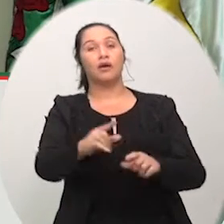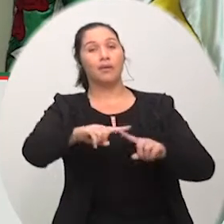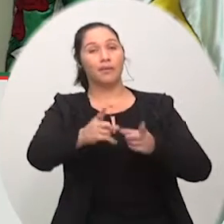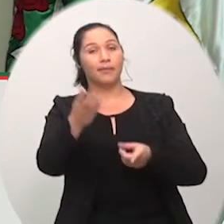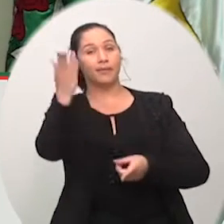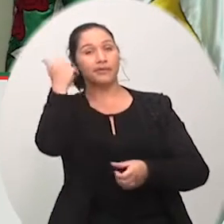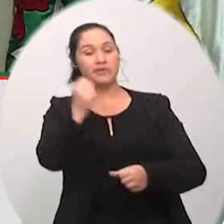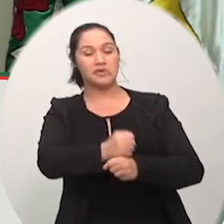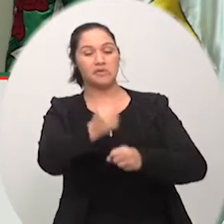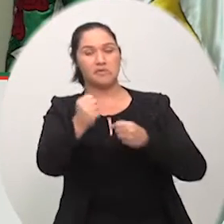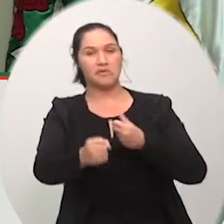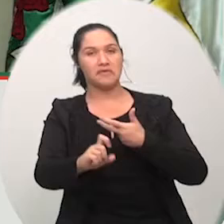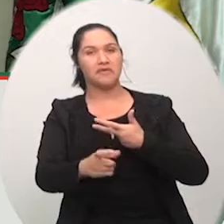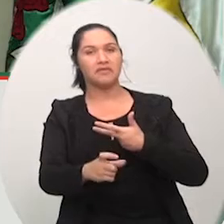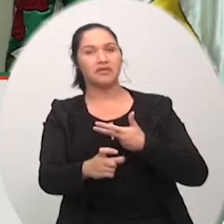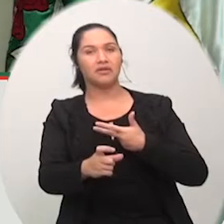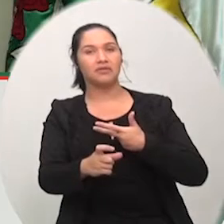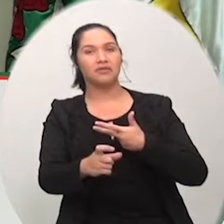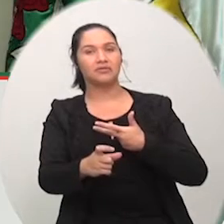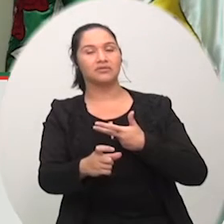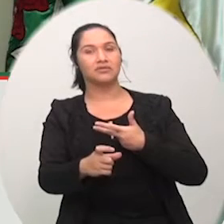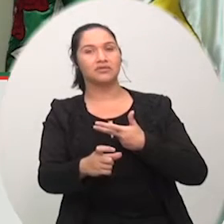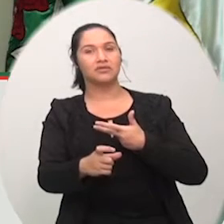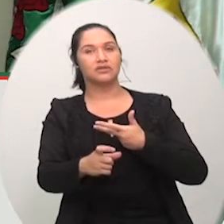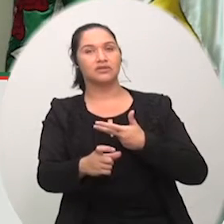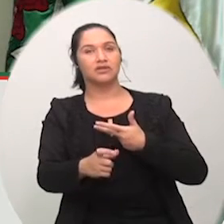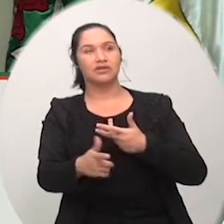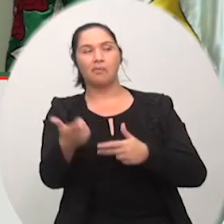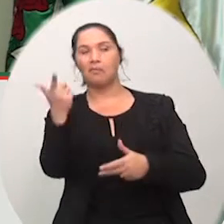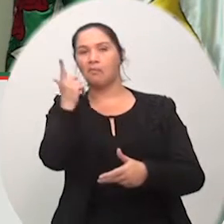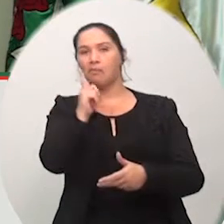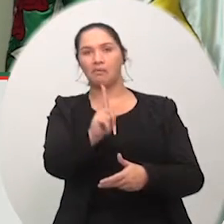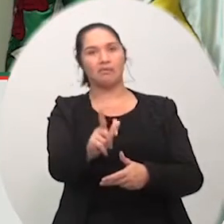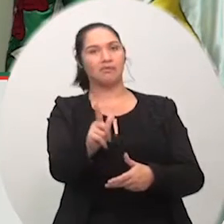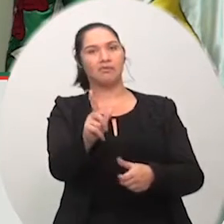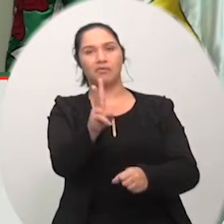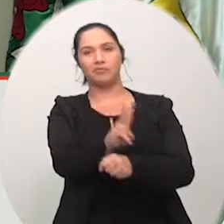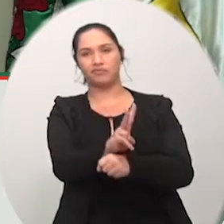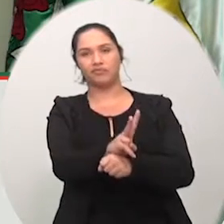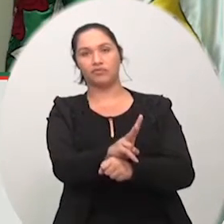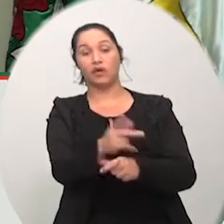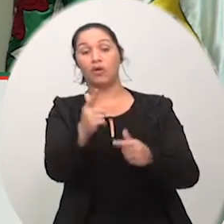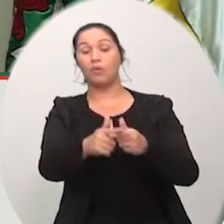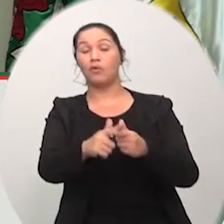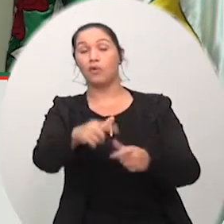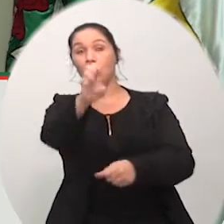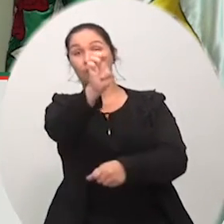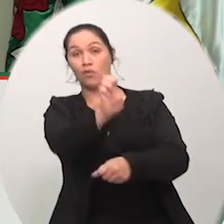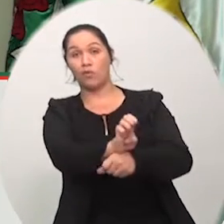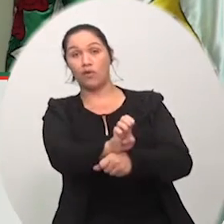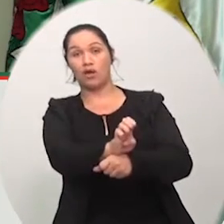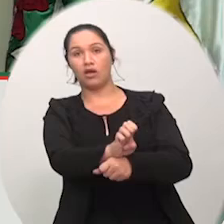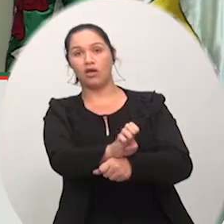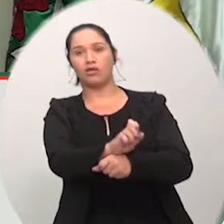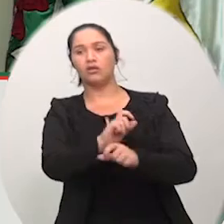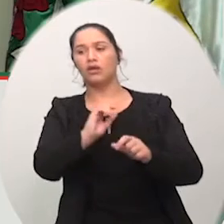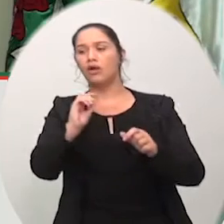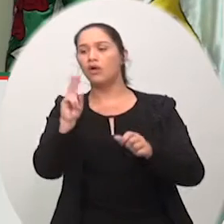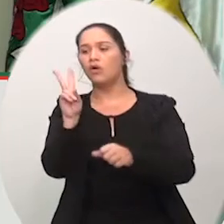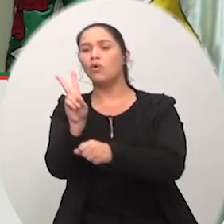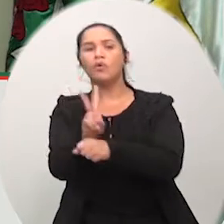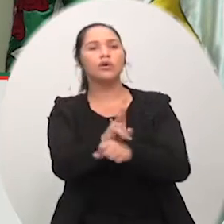fazer certo tipo de administração. O Estado tem que cuidar da educação, da saúde e da